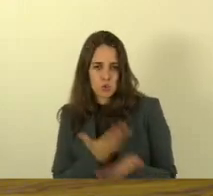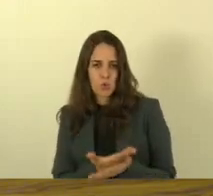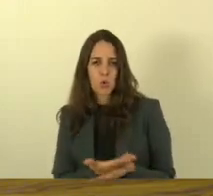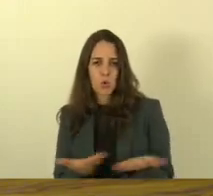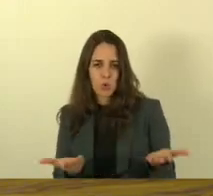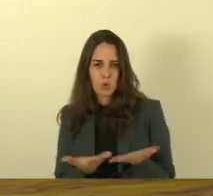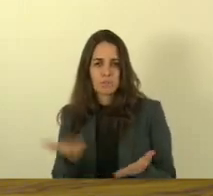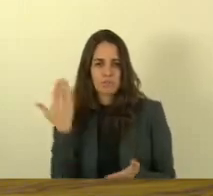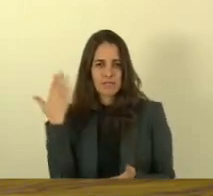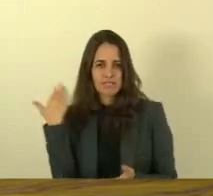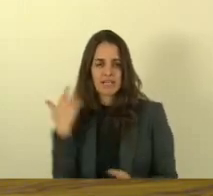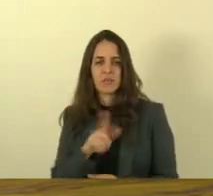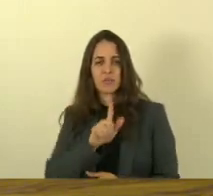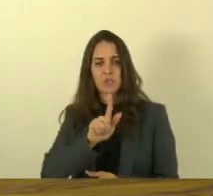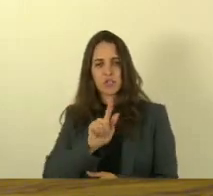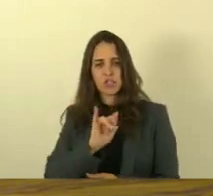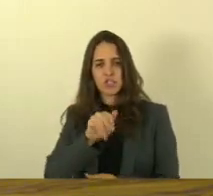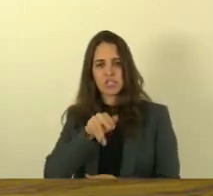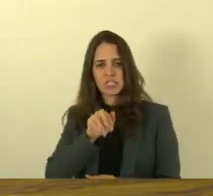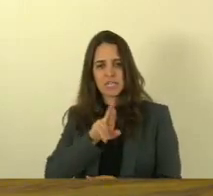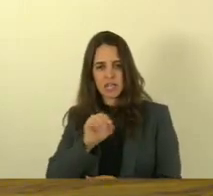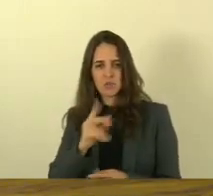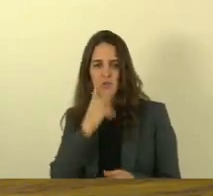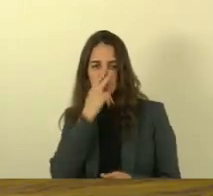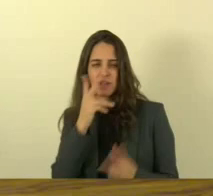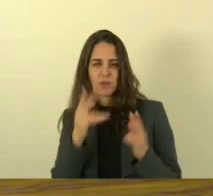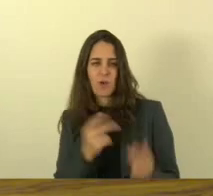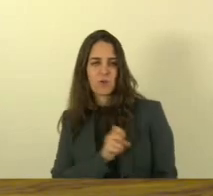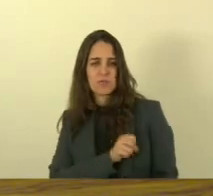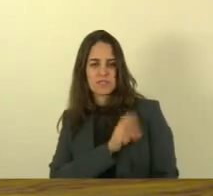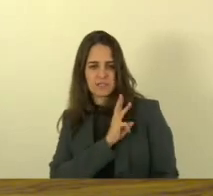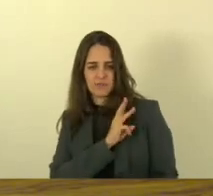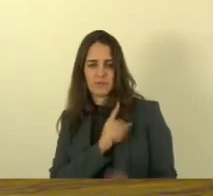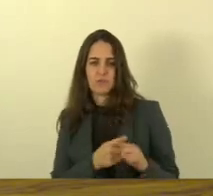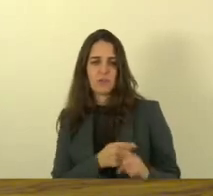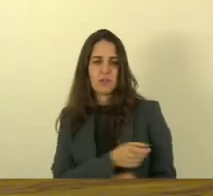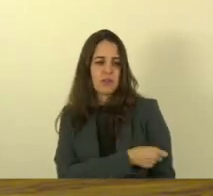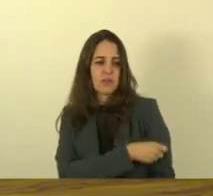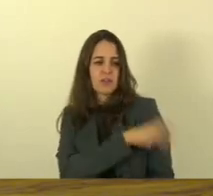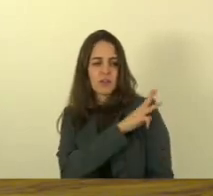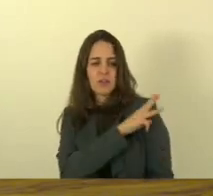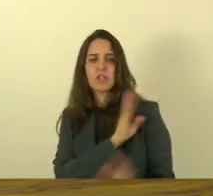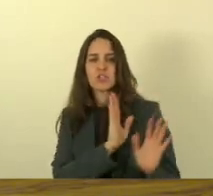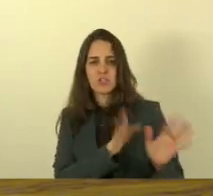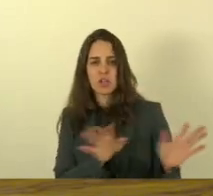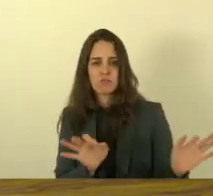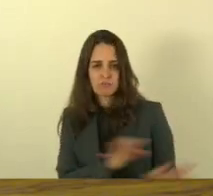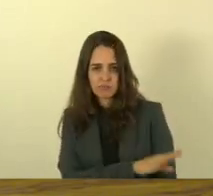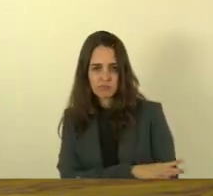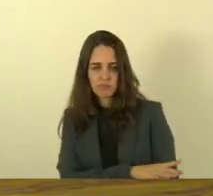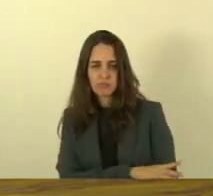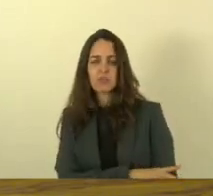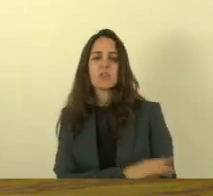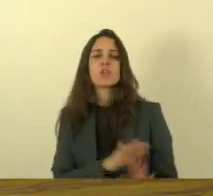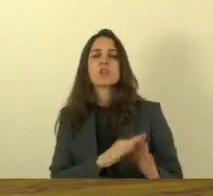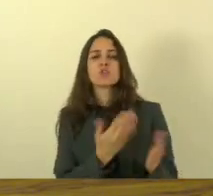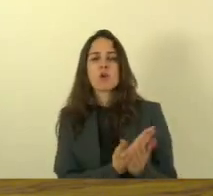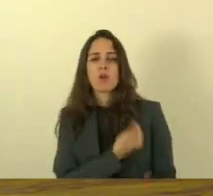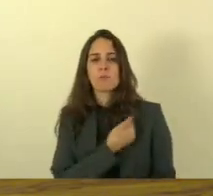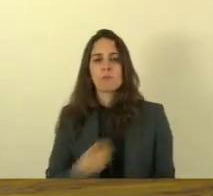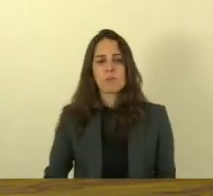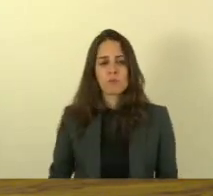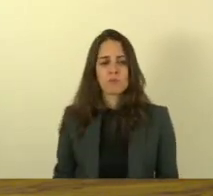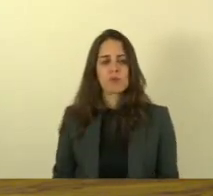chamava naquela época o período ginasial já que o primário nós fizemos também em escolas públicas